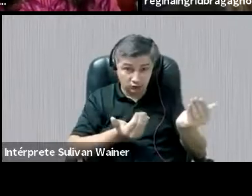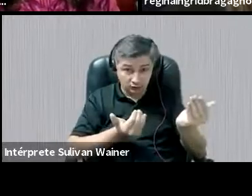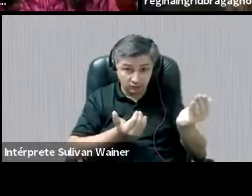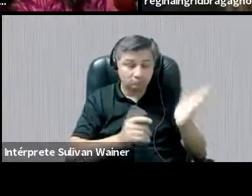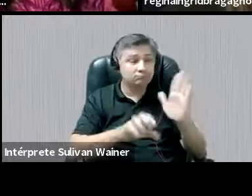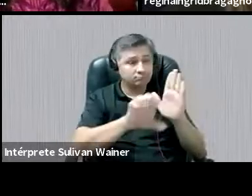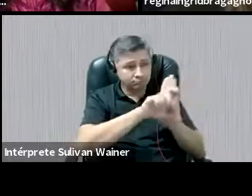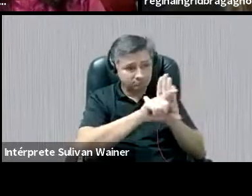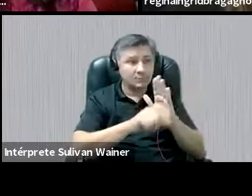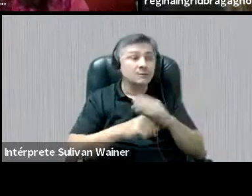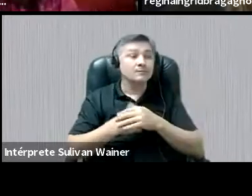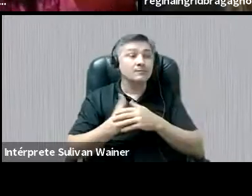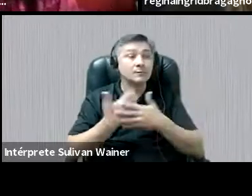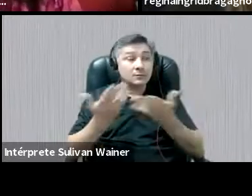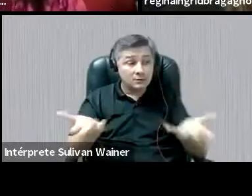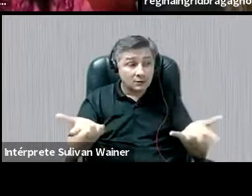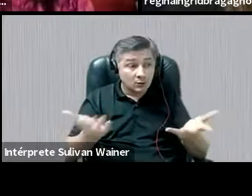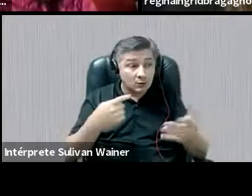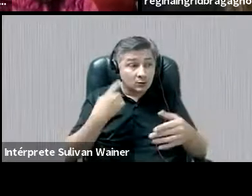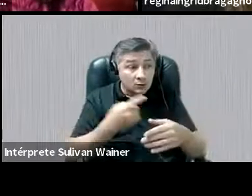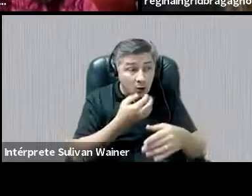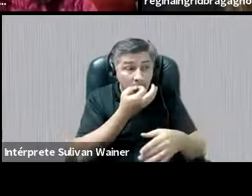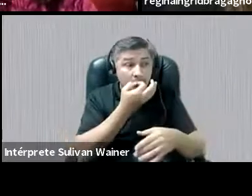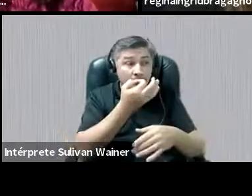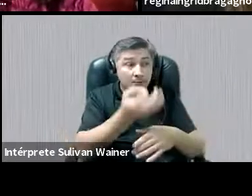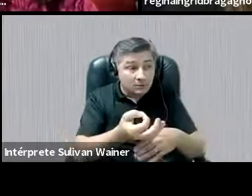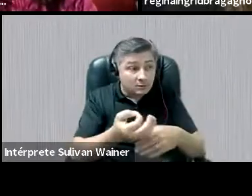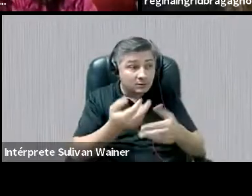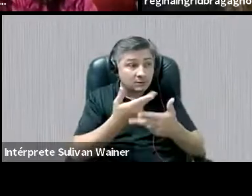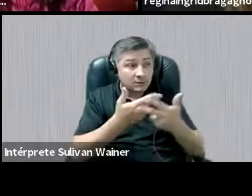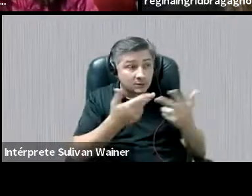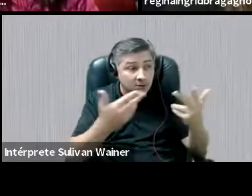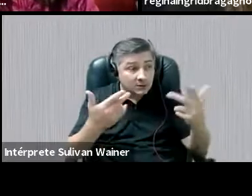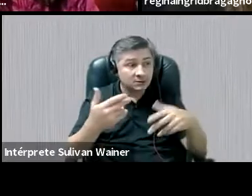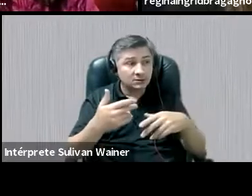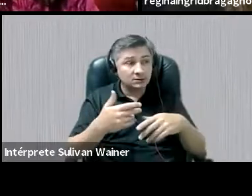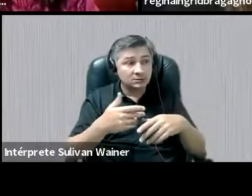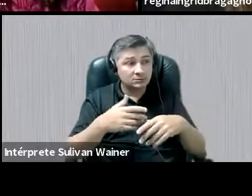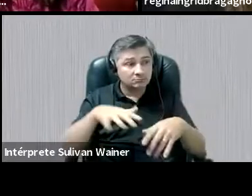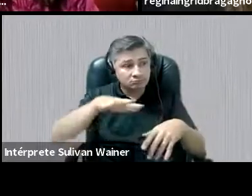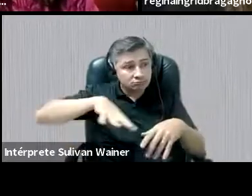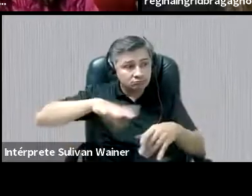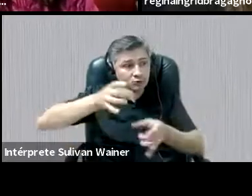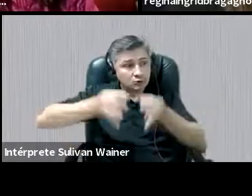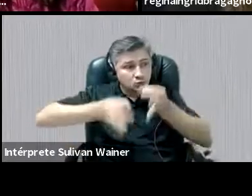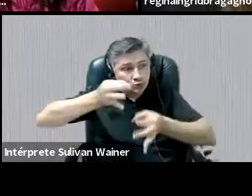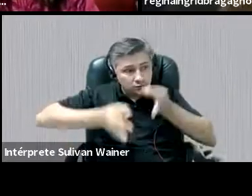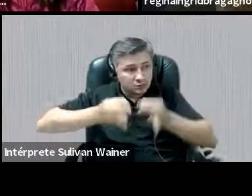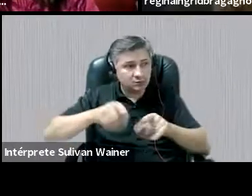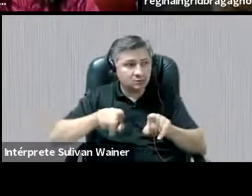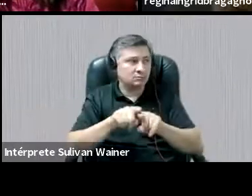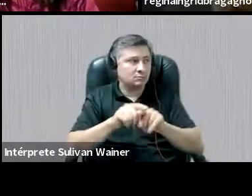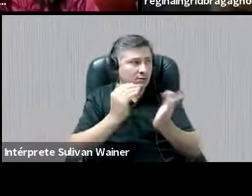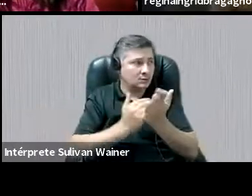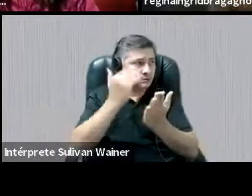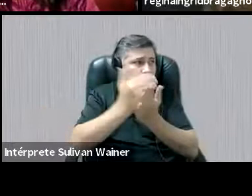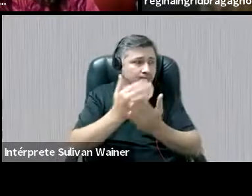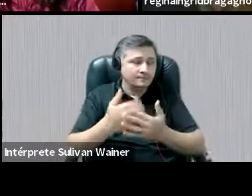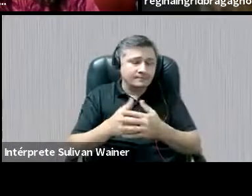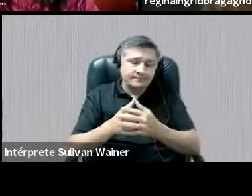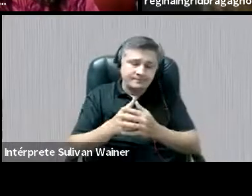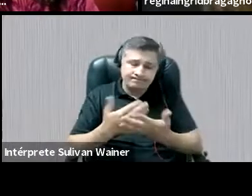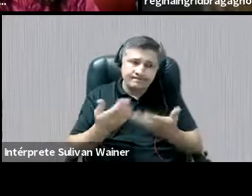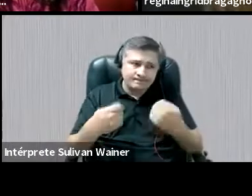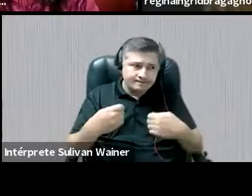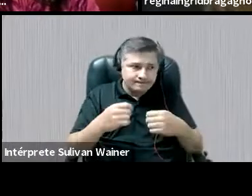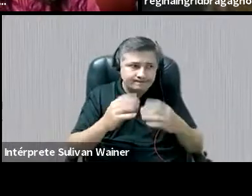né? Que acabou com a noção de menor, no sentido jurídico e assim por diante. Então, né? Devemos estar